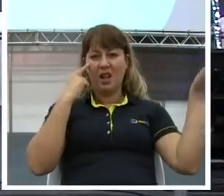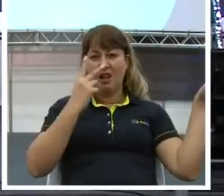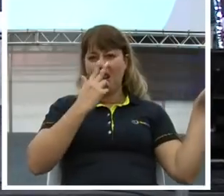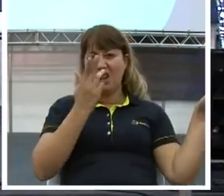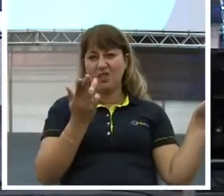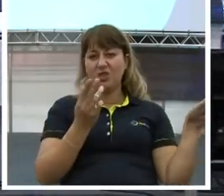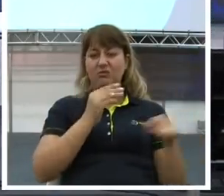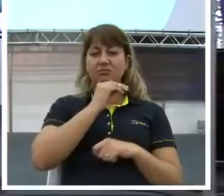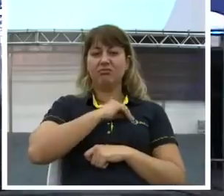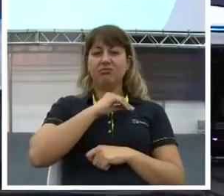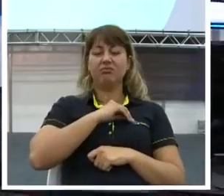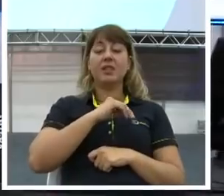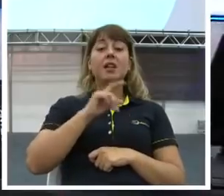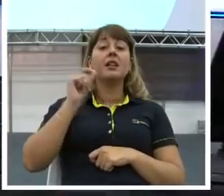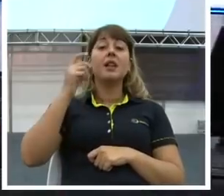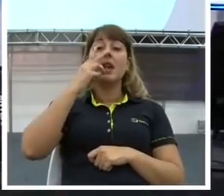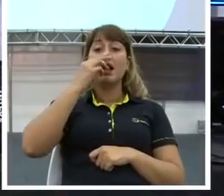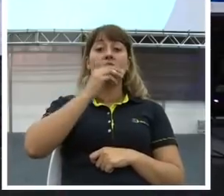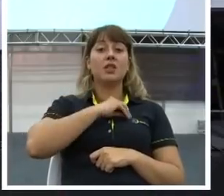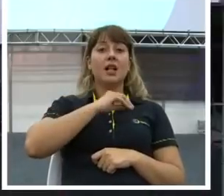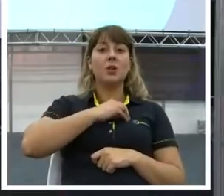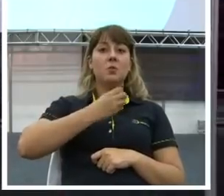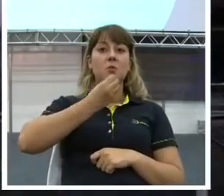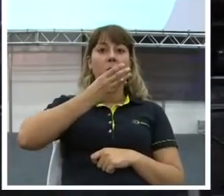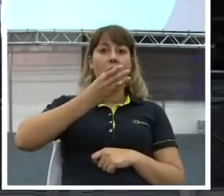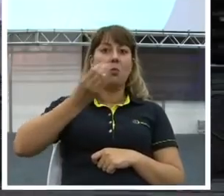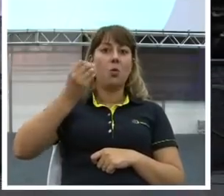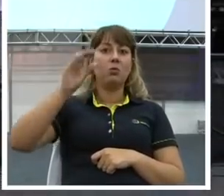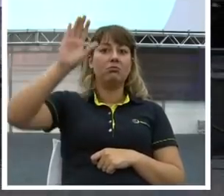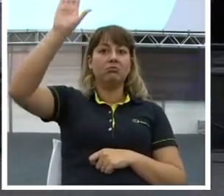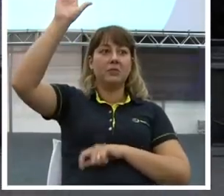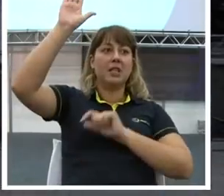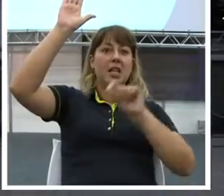Quem é que acha que ganha muito? Muito ninguém vai levantar a mão, né?